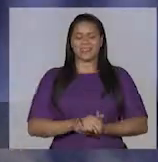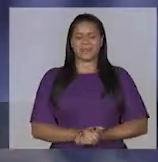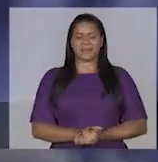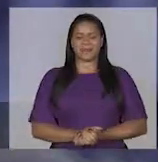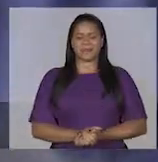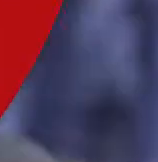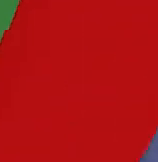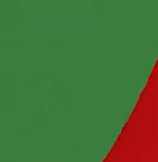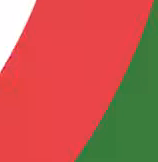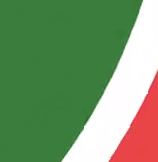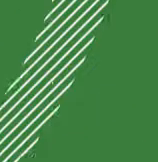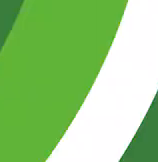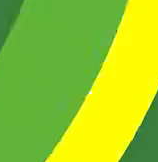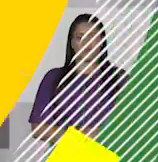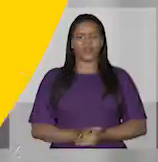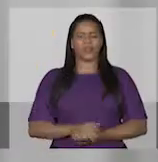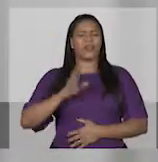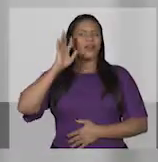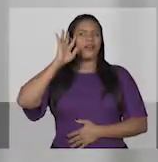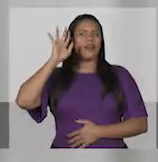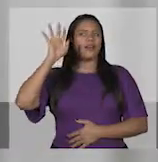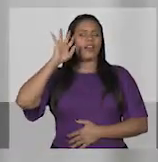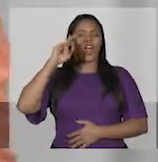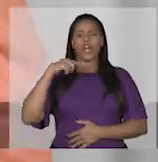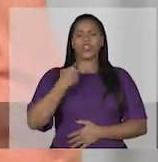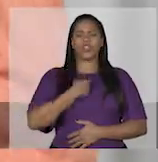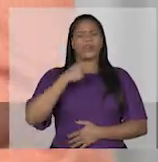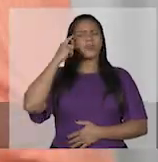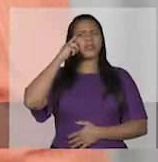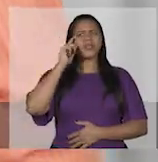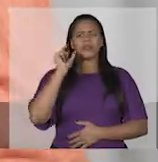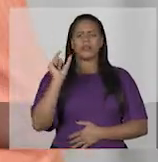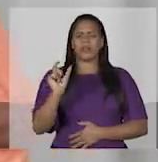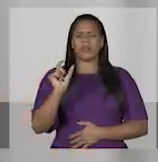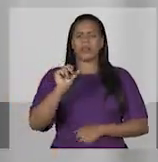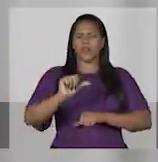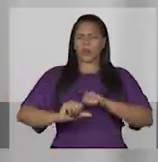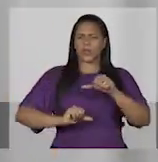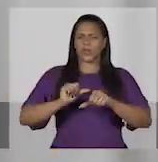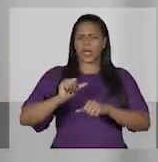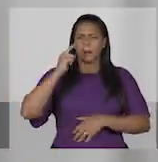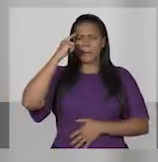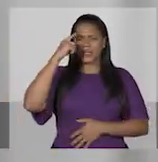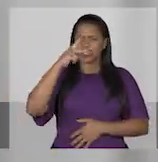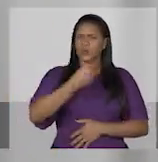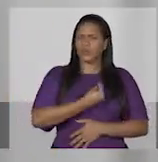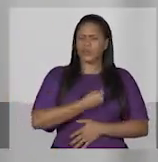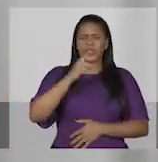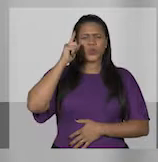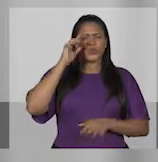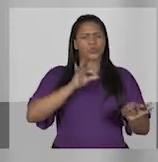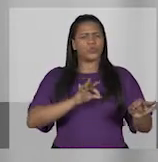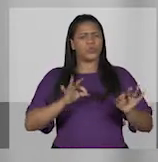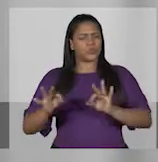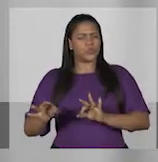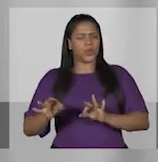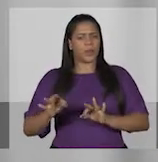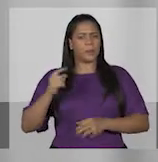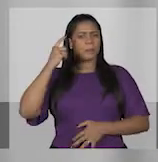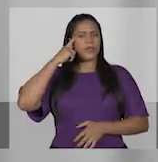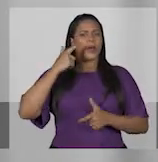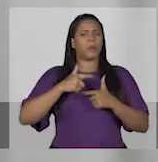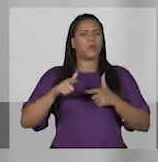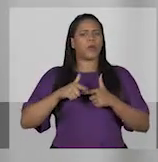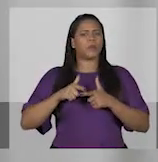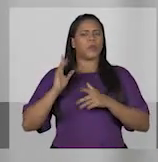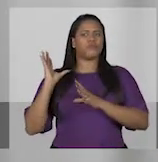É 13! Toda vez que a gente falar em mudança, pense no seu dia a dia. Pense nos